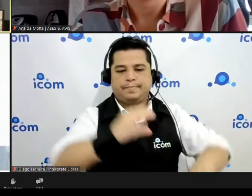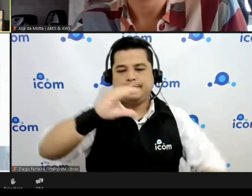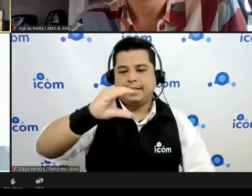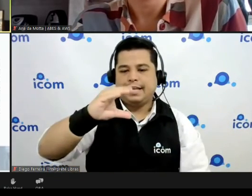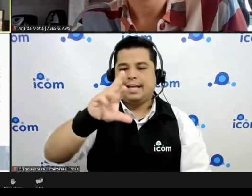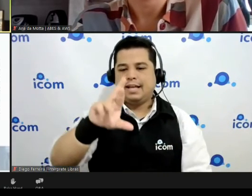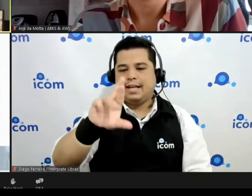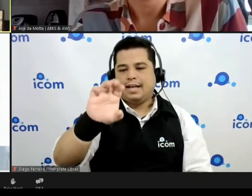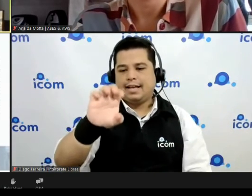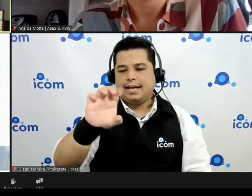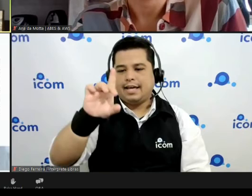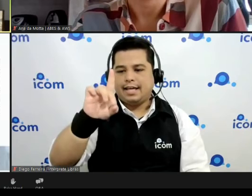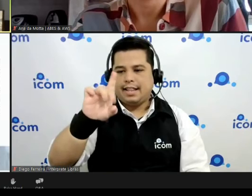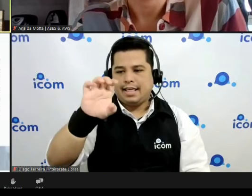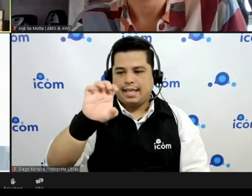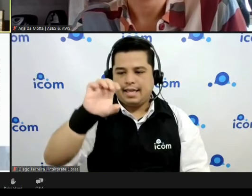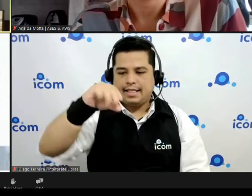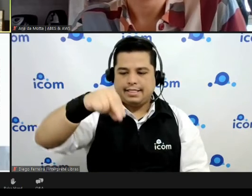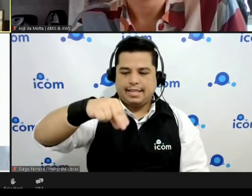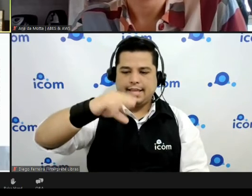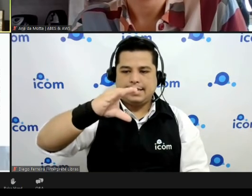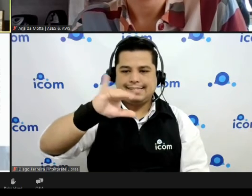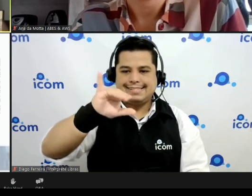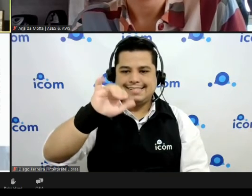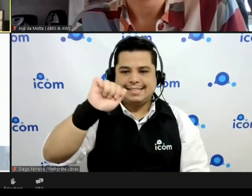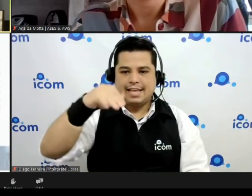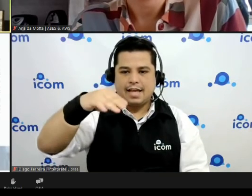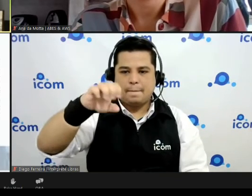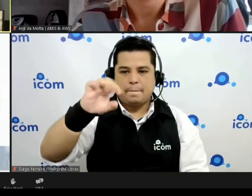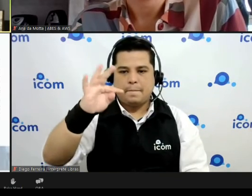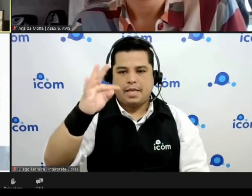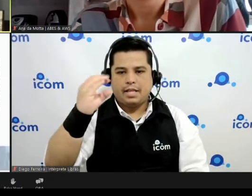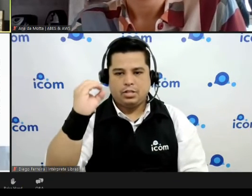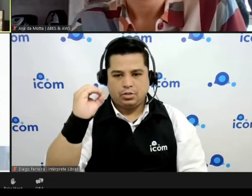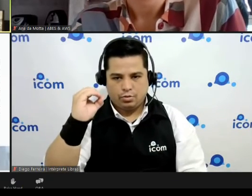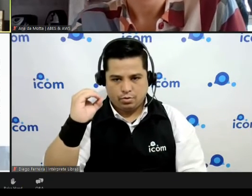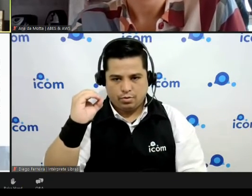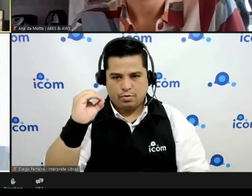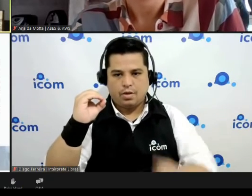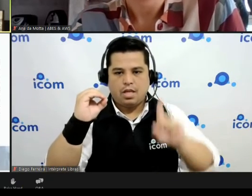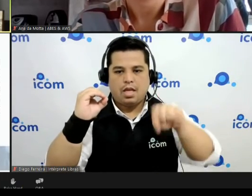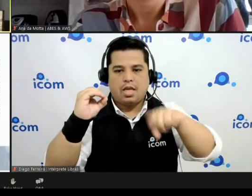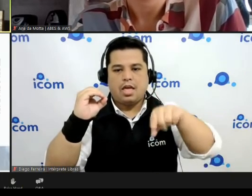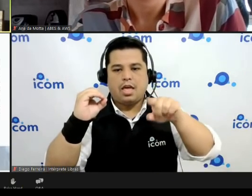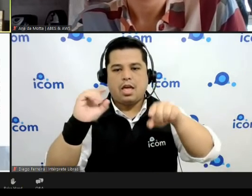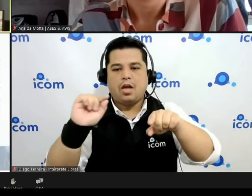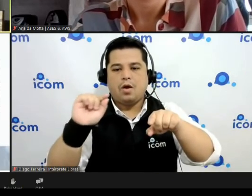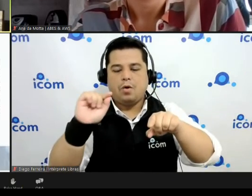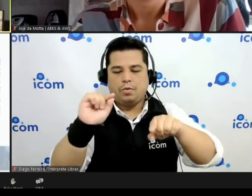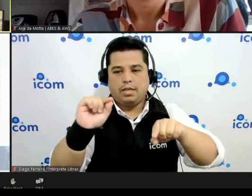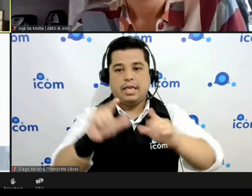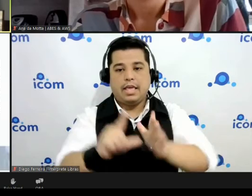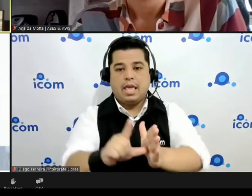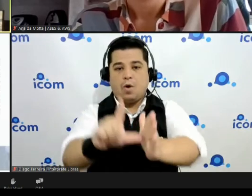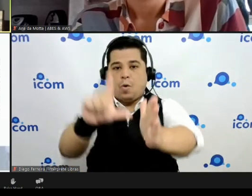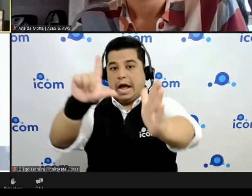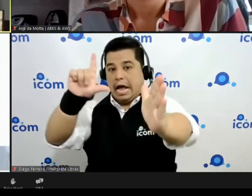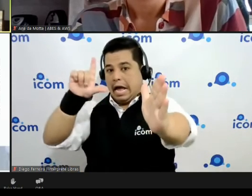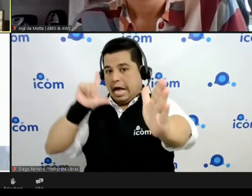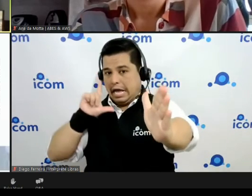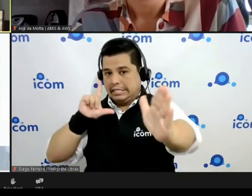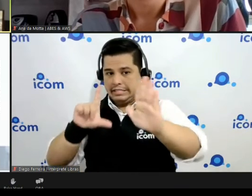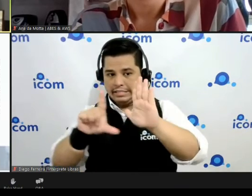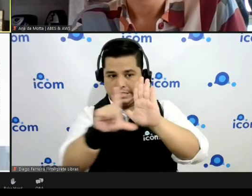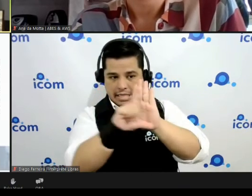quando a gente tem uma impossibilidade de concor uma impossibilidade de licitar de forma antecipada então eu não tenho